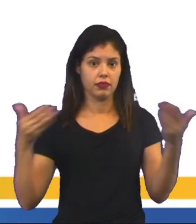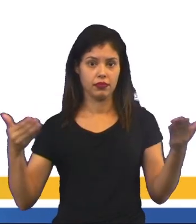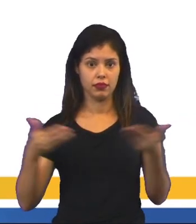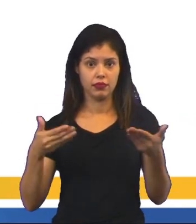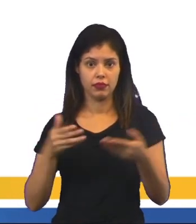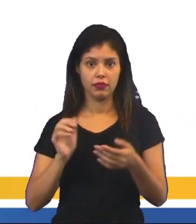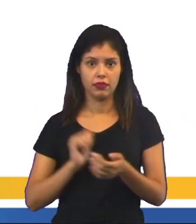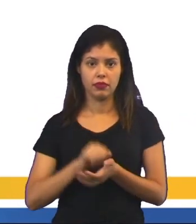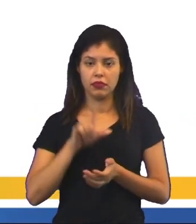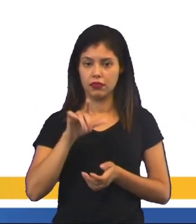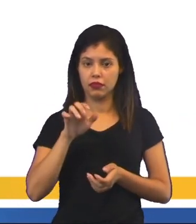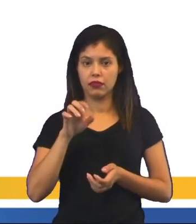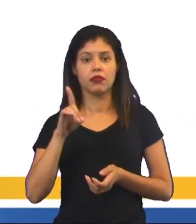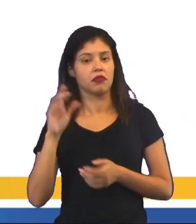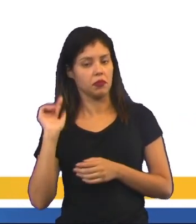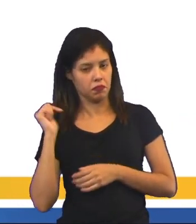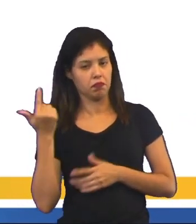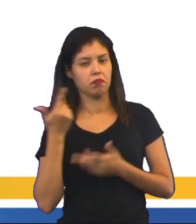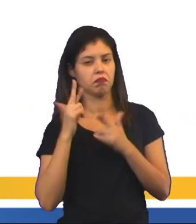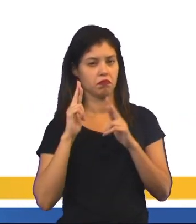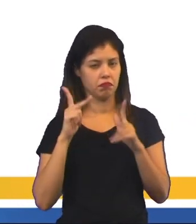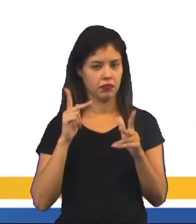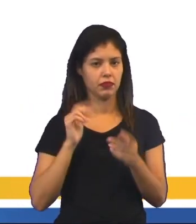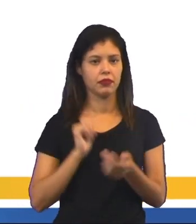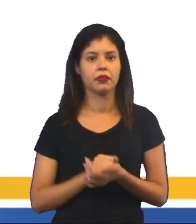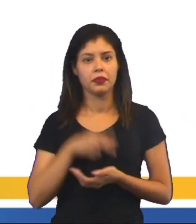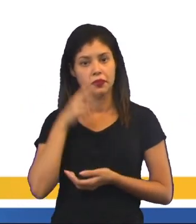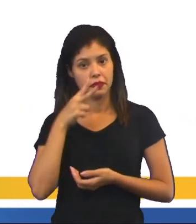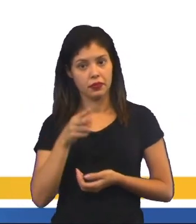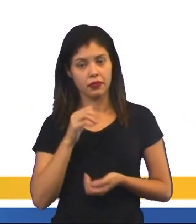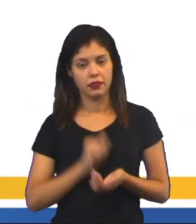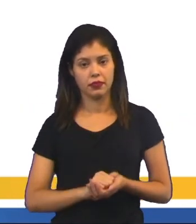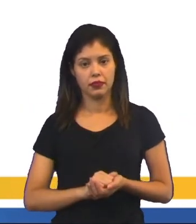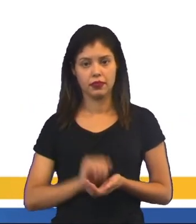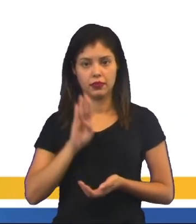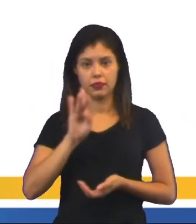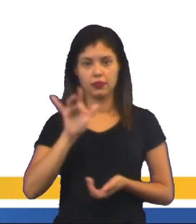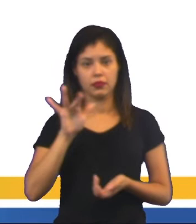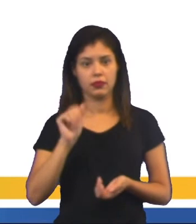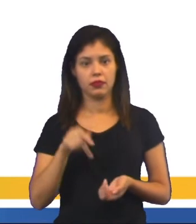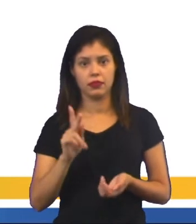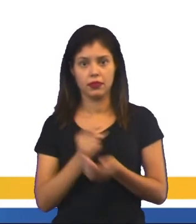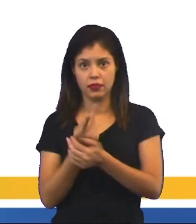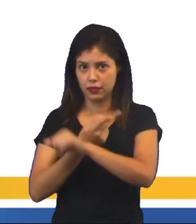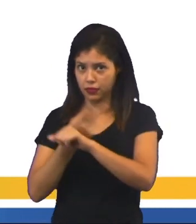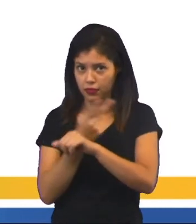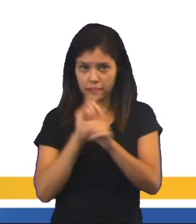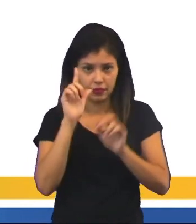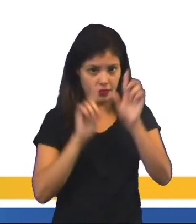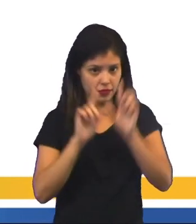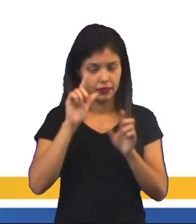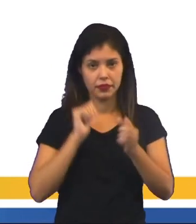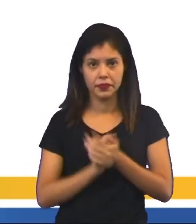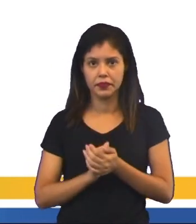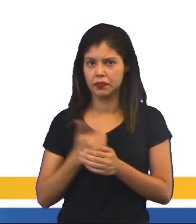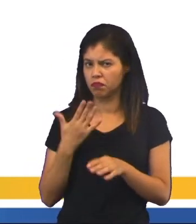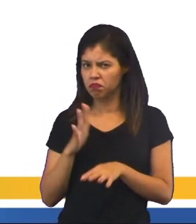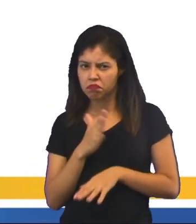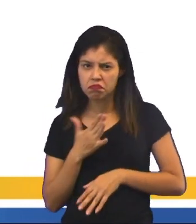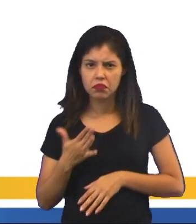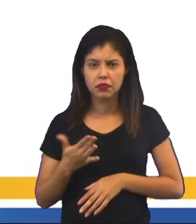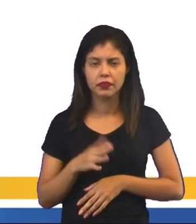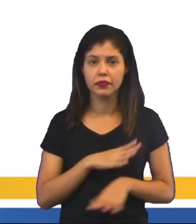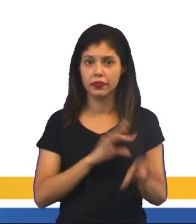atuais, que são TV de LED, é outro nível, né? E aí a gente viu que nesse Black Friday, todo mundo procurando televisores com, praticamente,